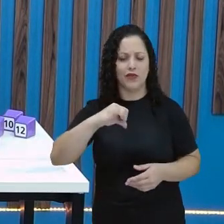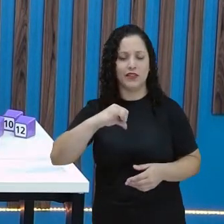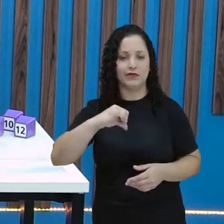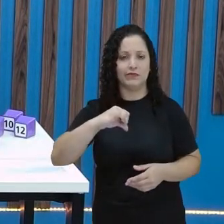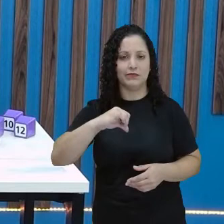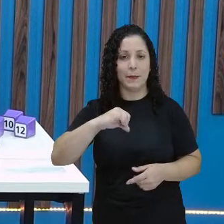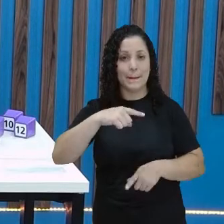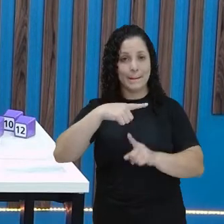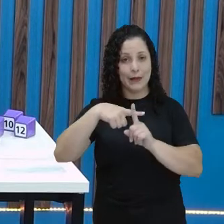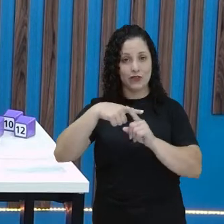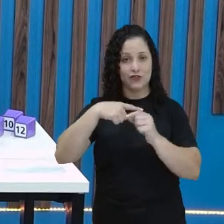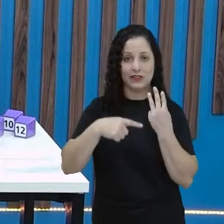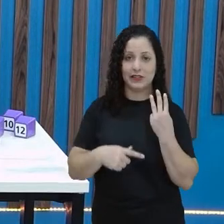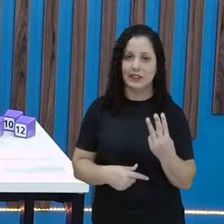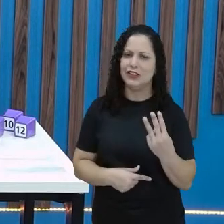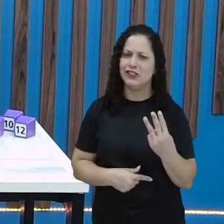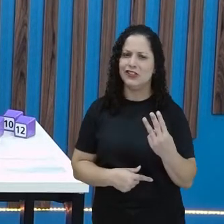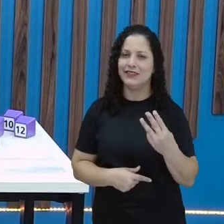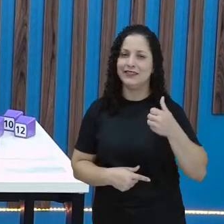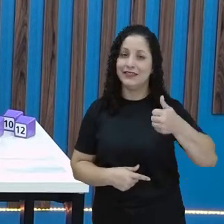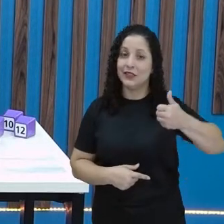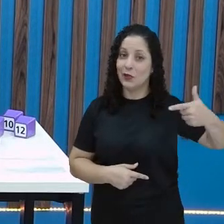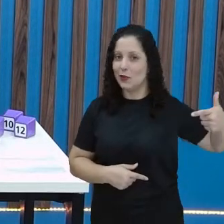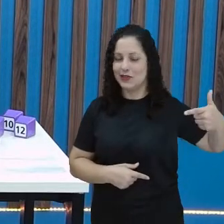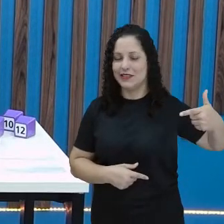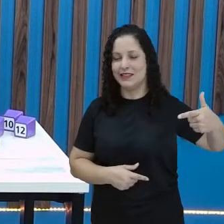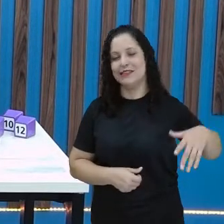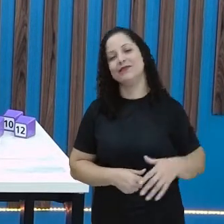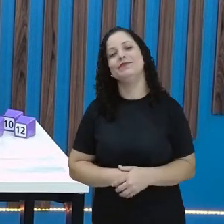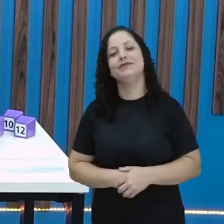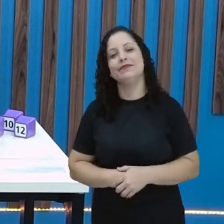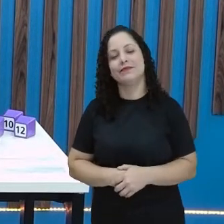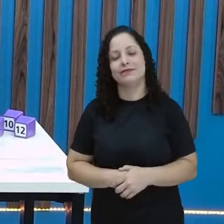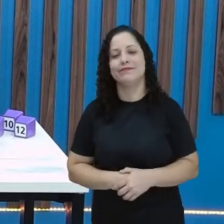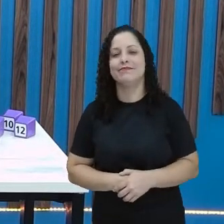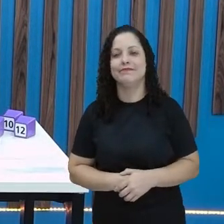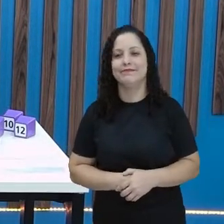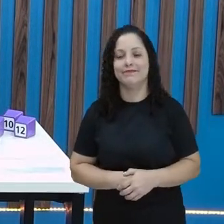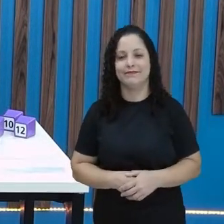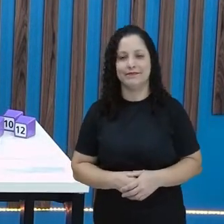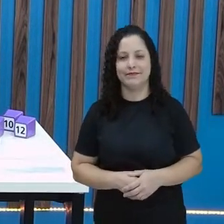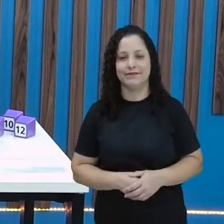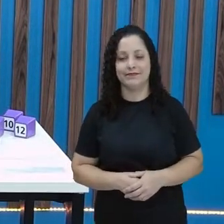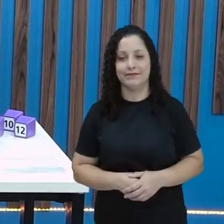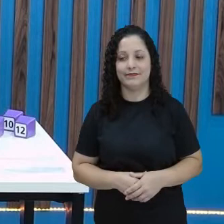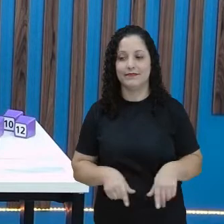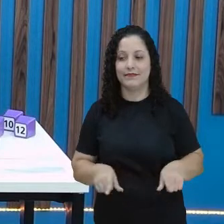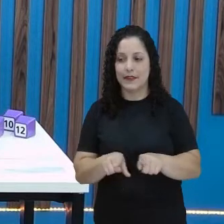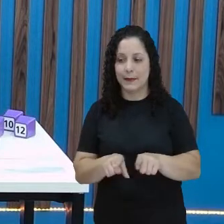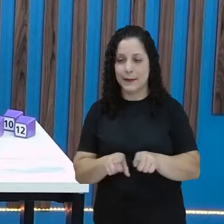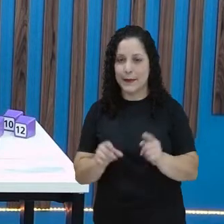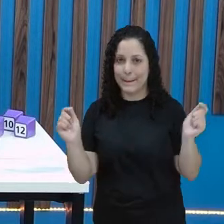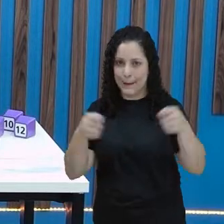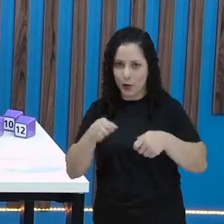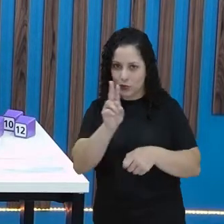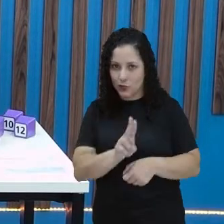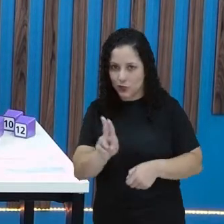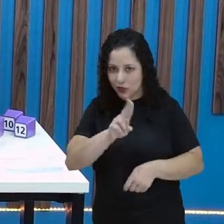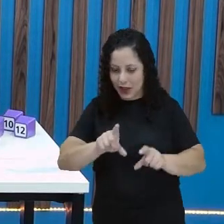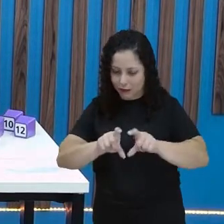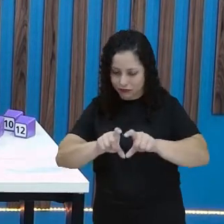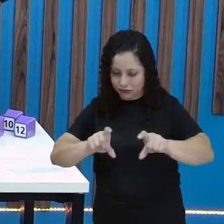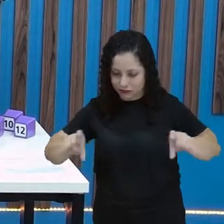dez, onze, doze. Olha aí. E a gente pode representar aqui também,